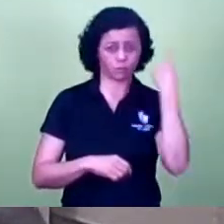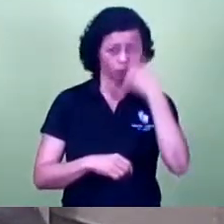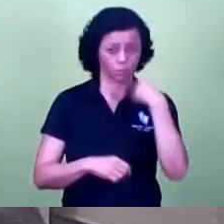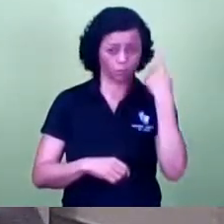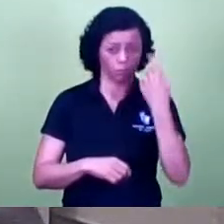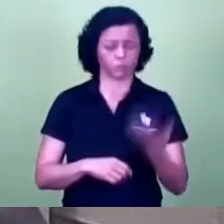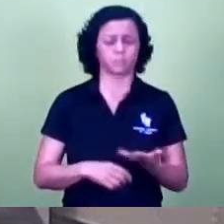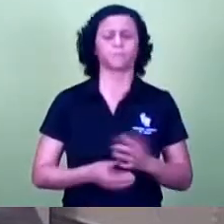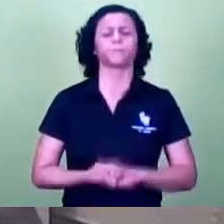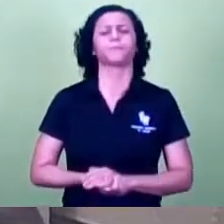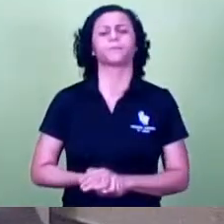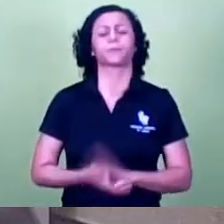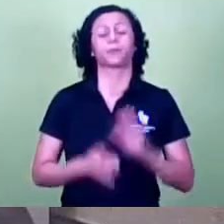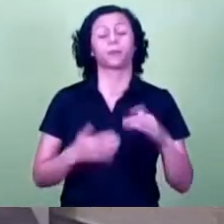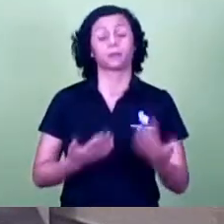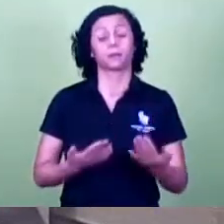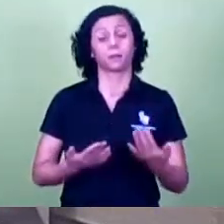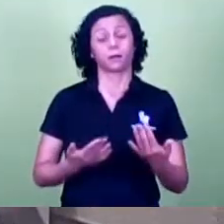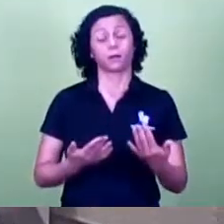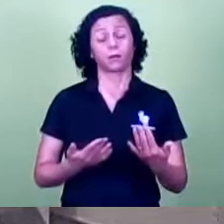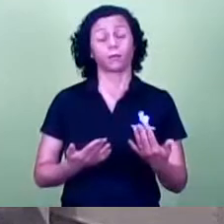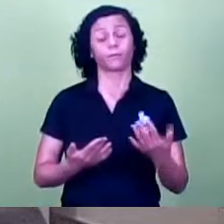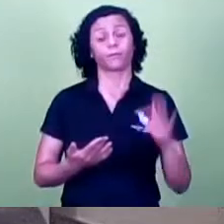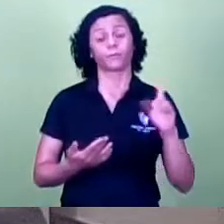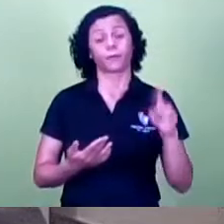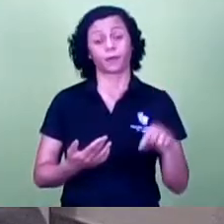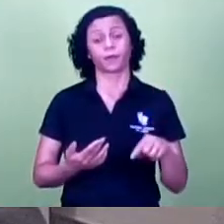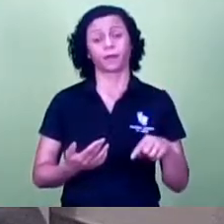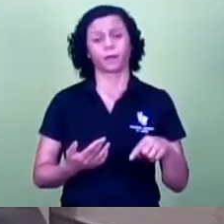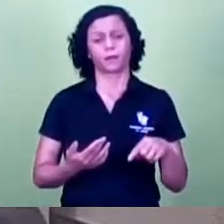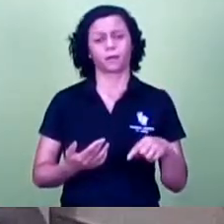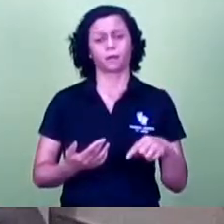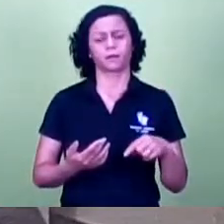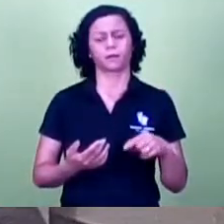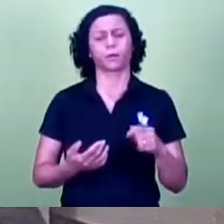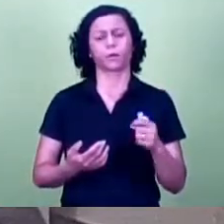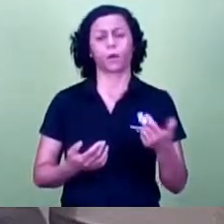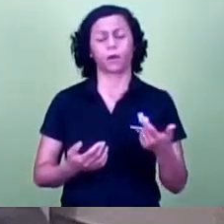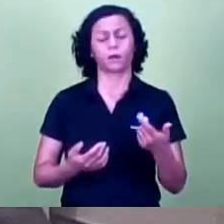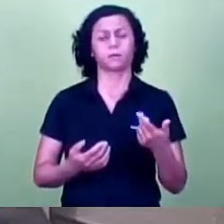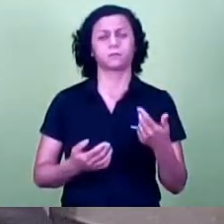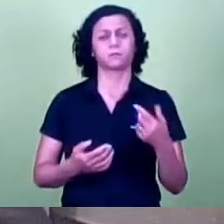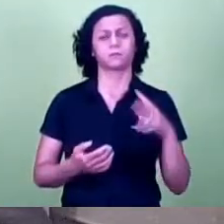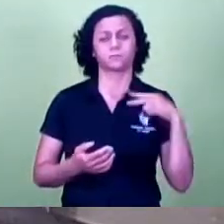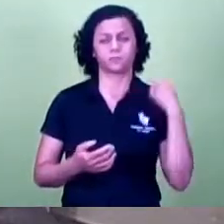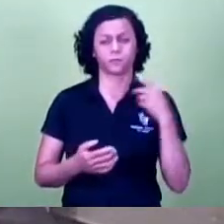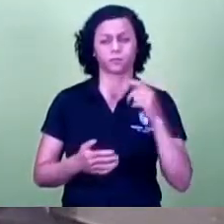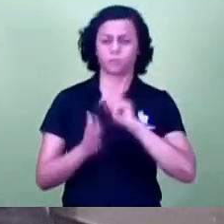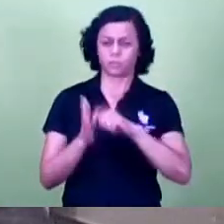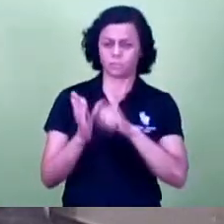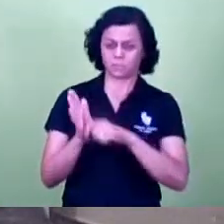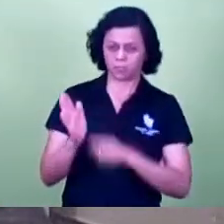oito do município de Rio de Janeiro. Enfim, nós temos aqui, quase na totalidade dos vereadores que já assinaram esse